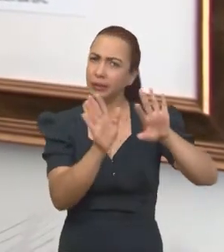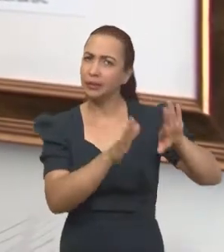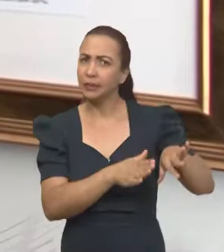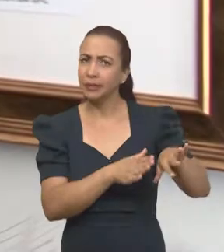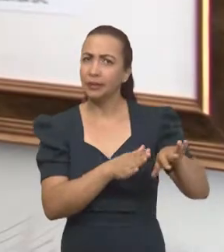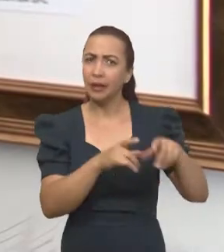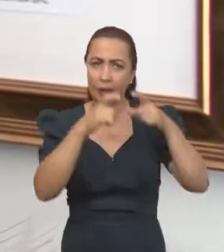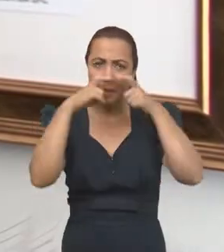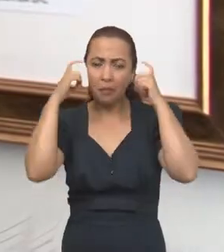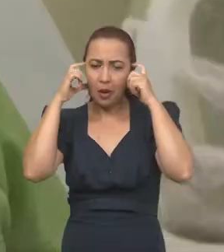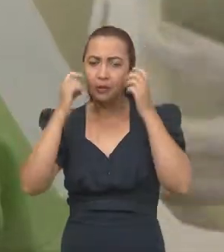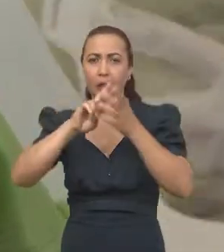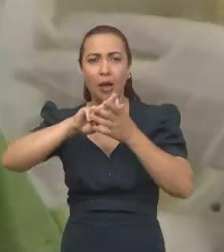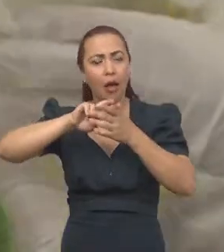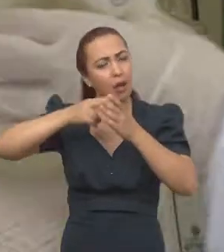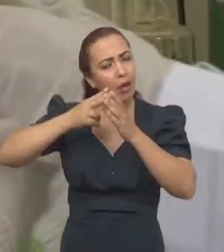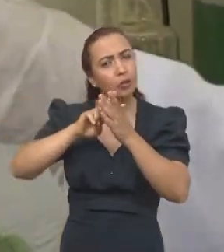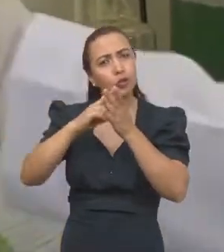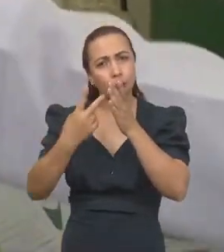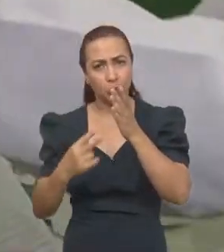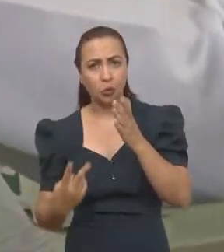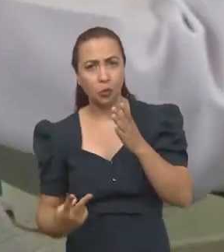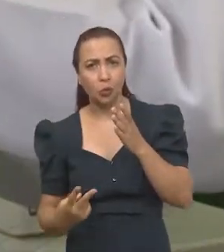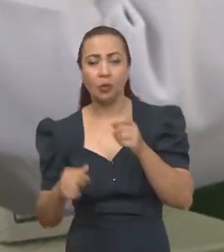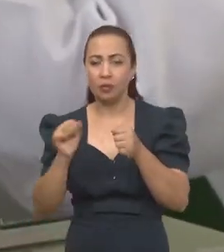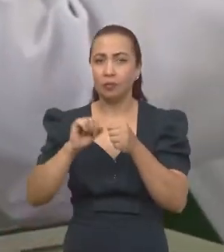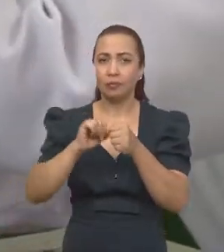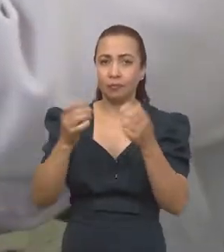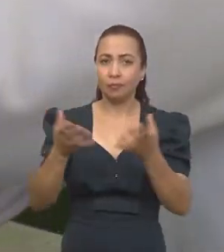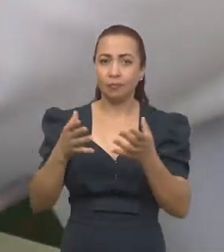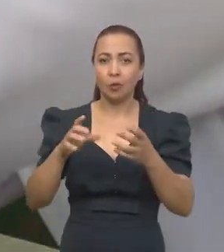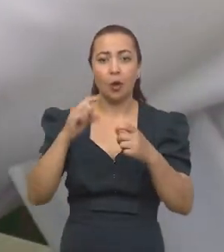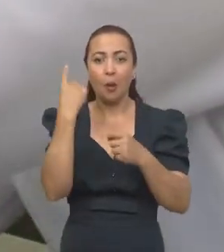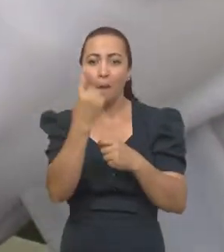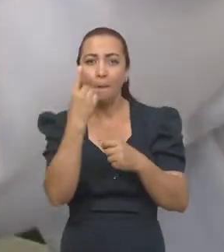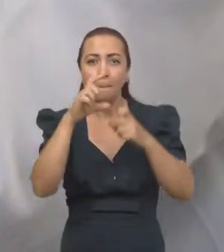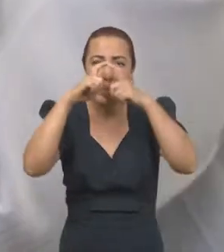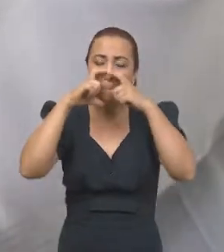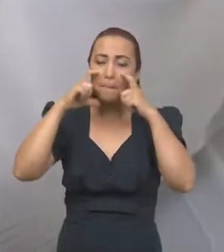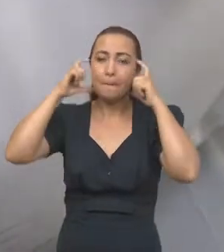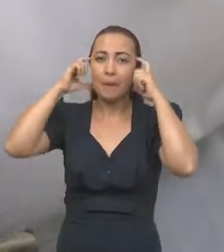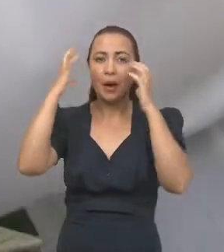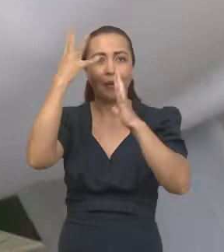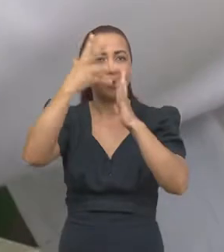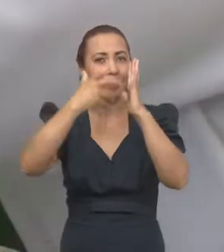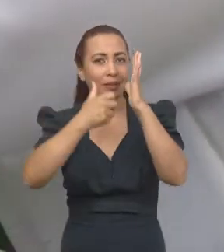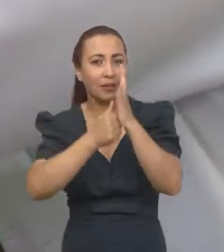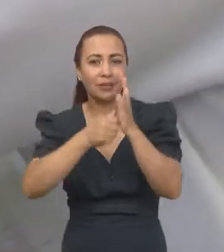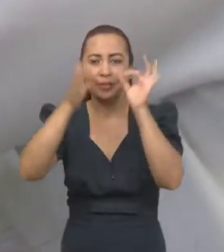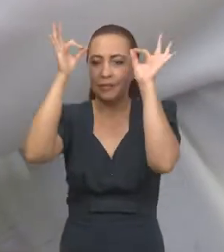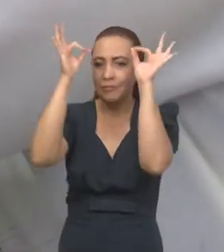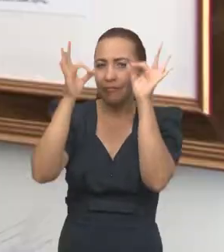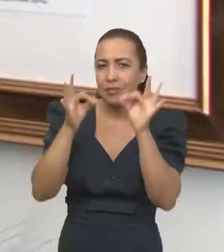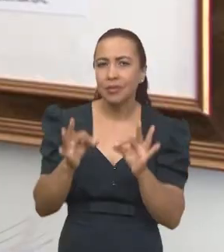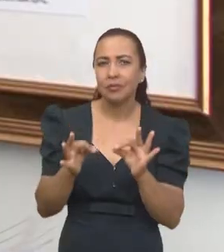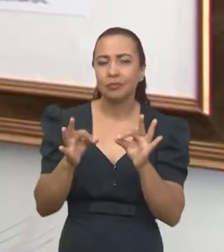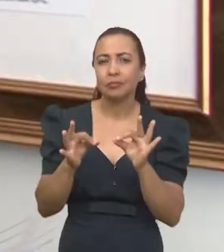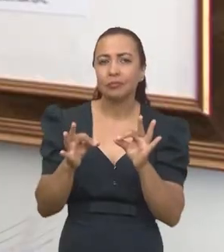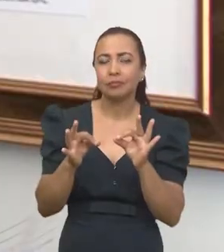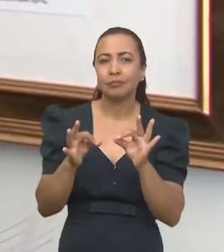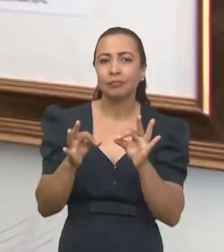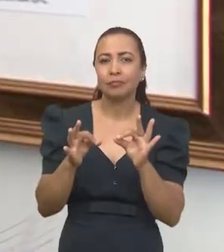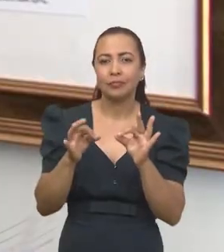esquecer máscara de mergulho, agora nós vamos fazer uma máscara com características específicas,